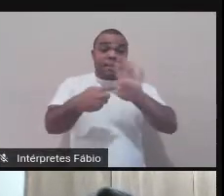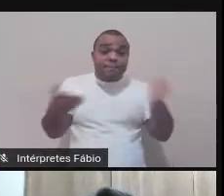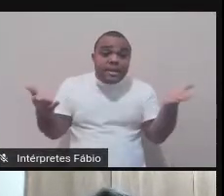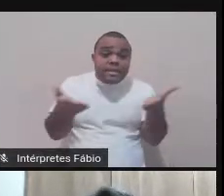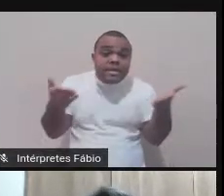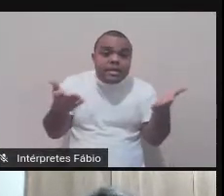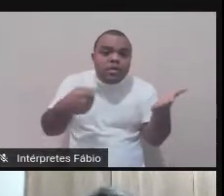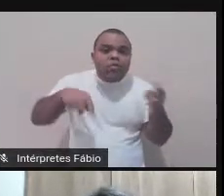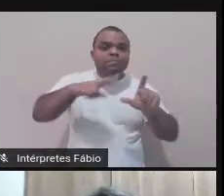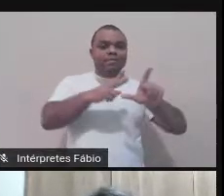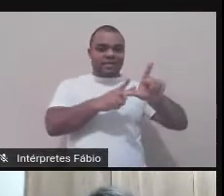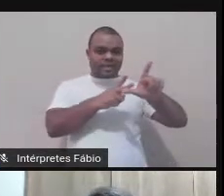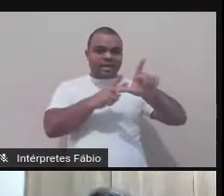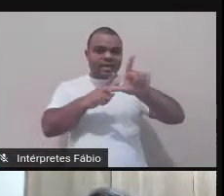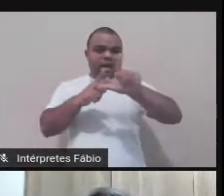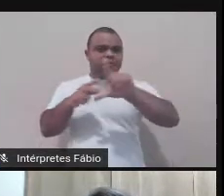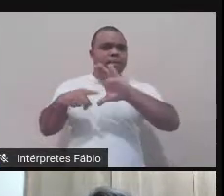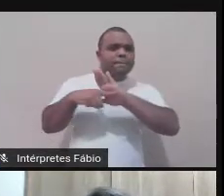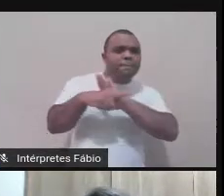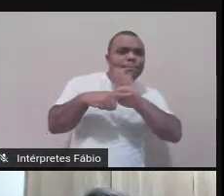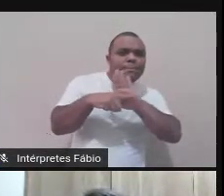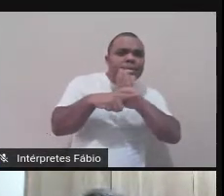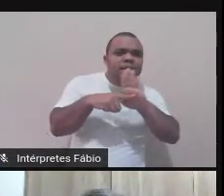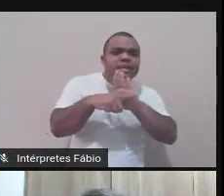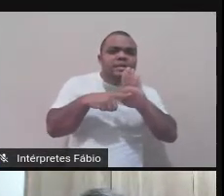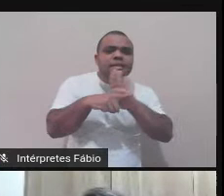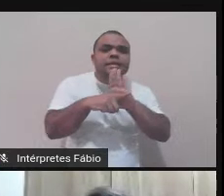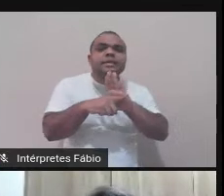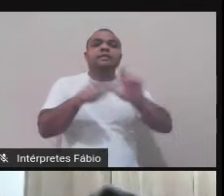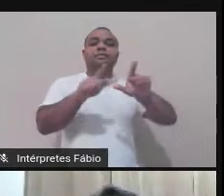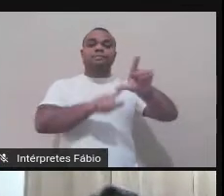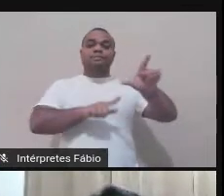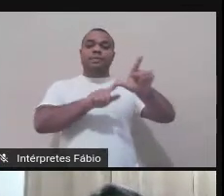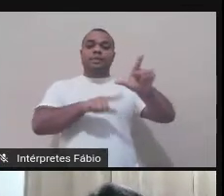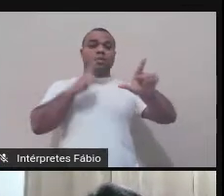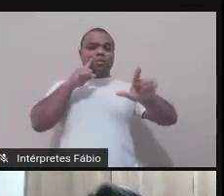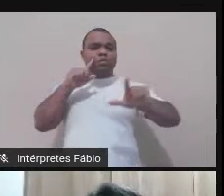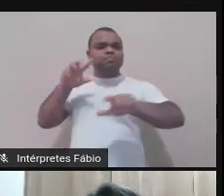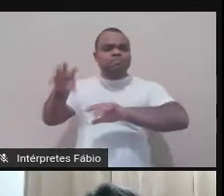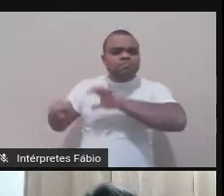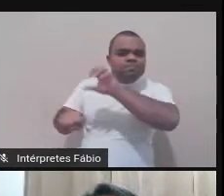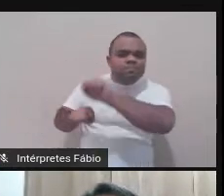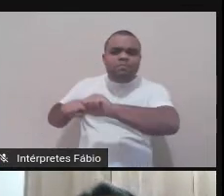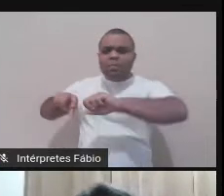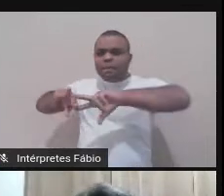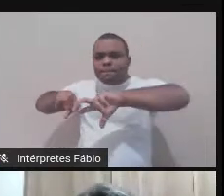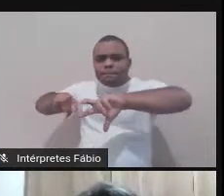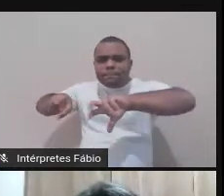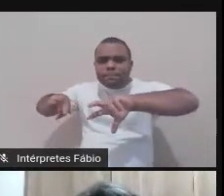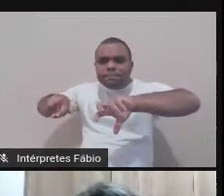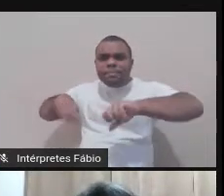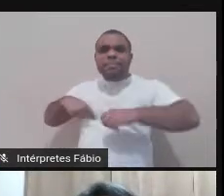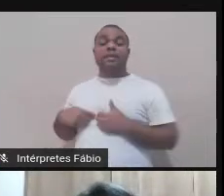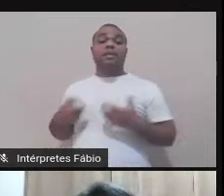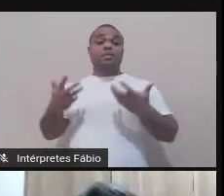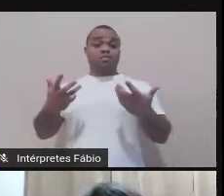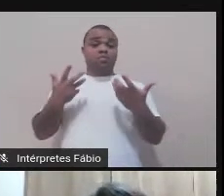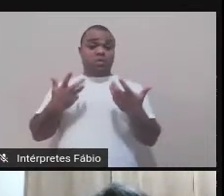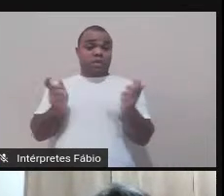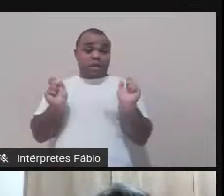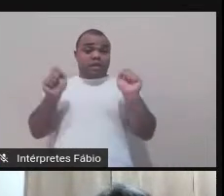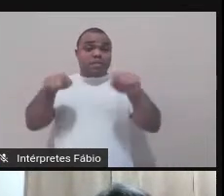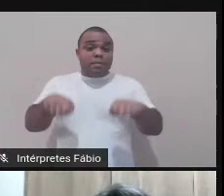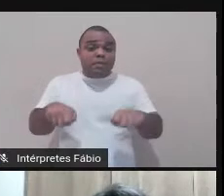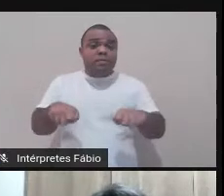de pesquisa em letras, eu optei por explorar a primeira parte do subtítulo, que é, que são as possibilidades,